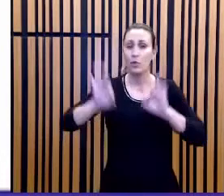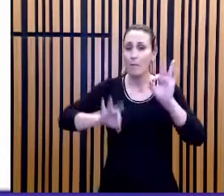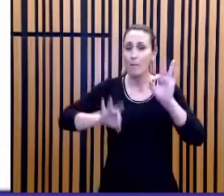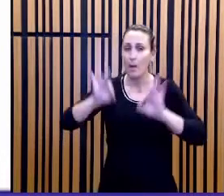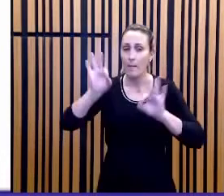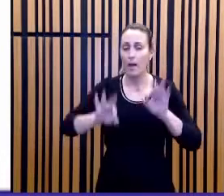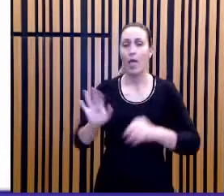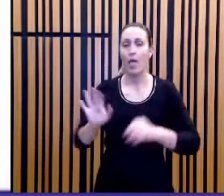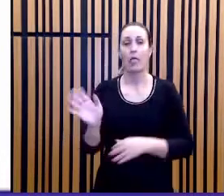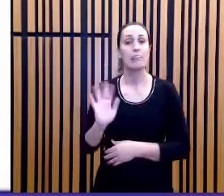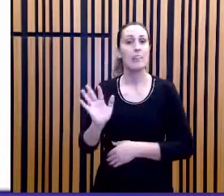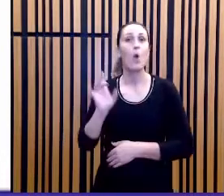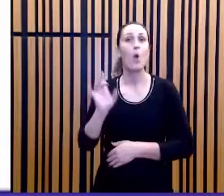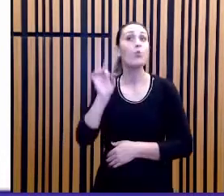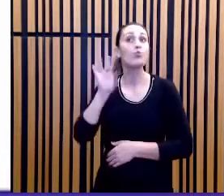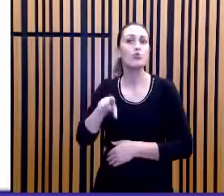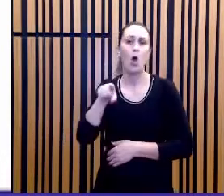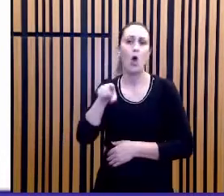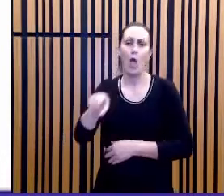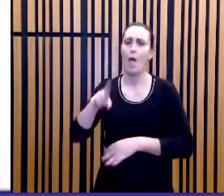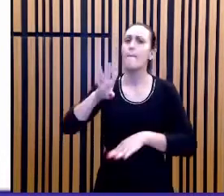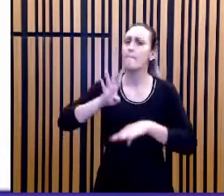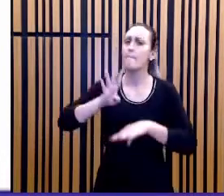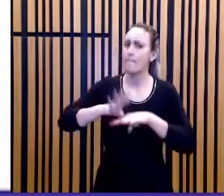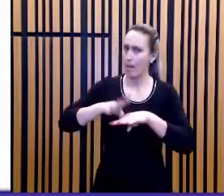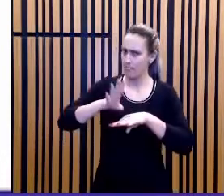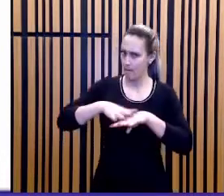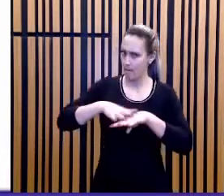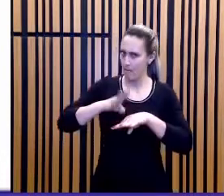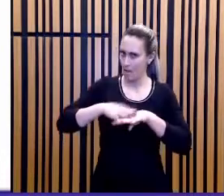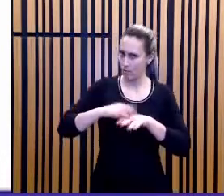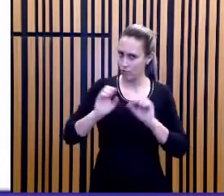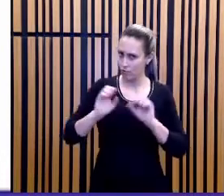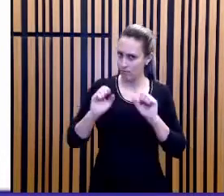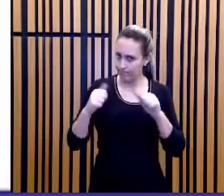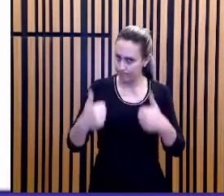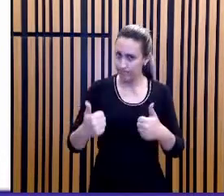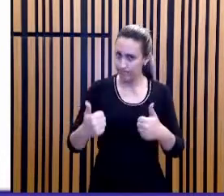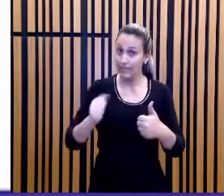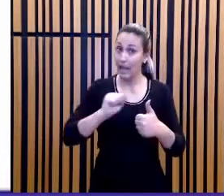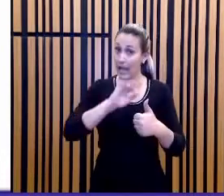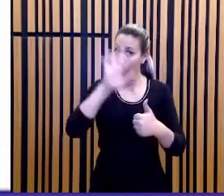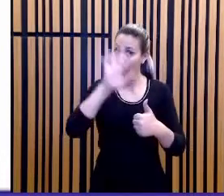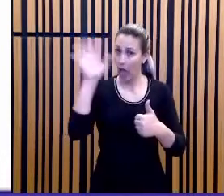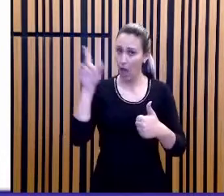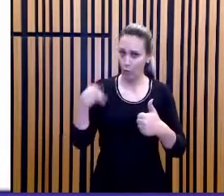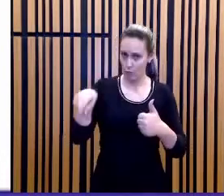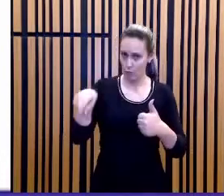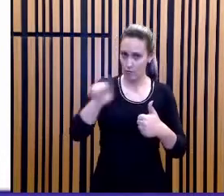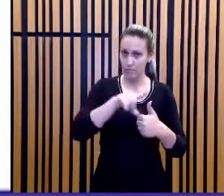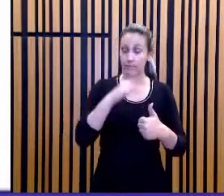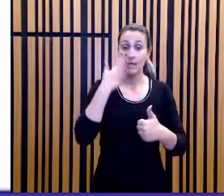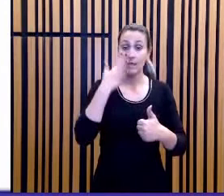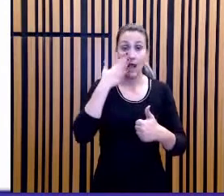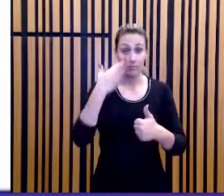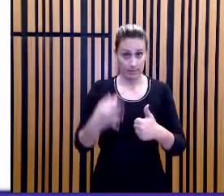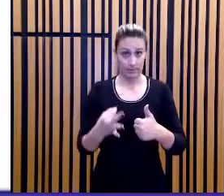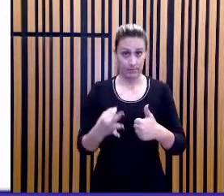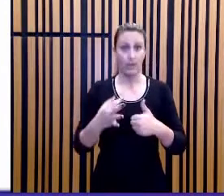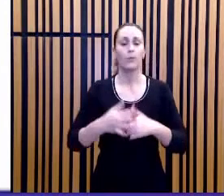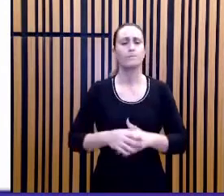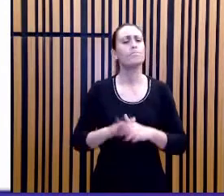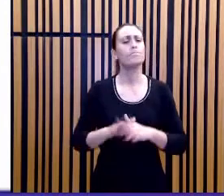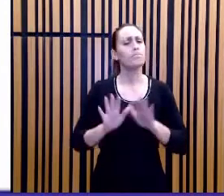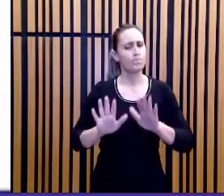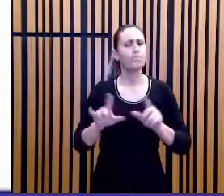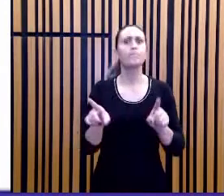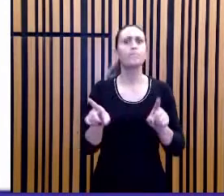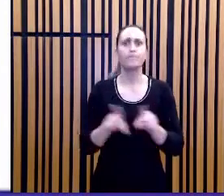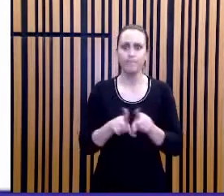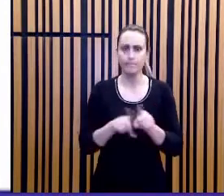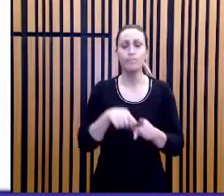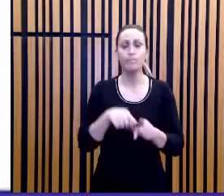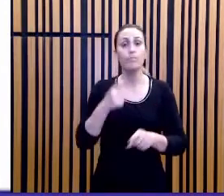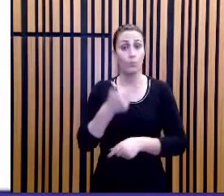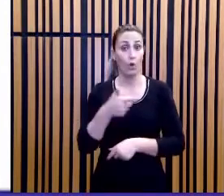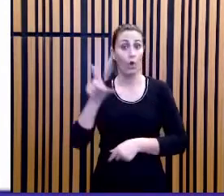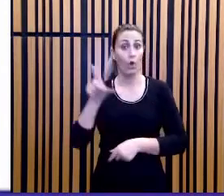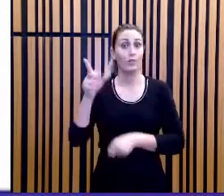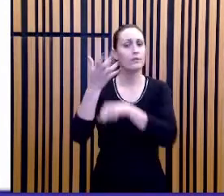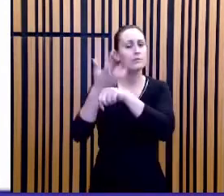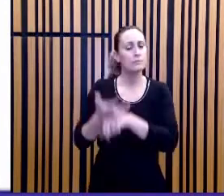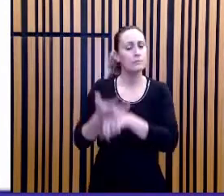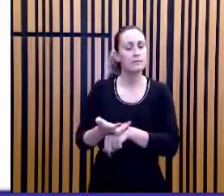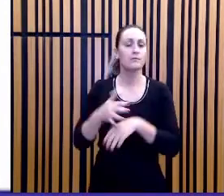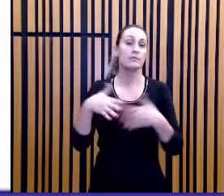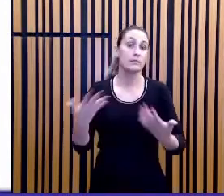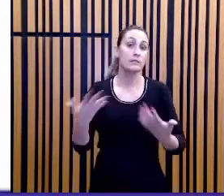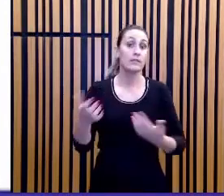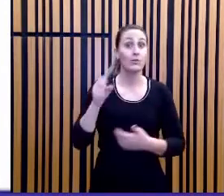só para a matemática, tá bom? Quero deixar isso claro para vocês. Talvez isso valha também para outras disciplinas, portanto, se você tiver papel